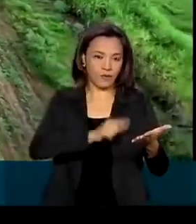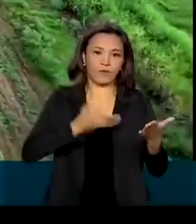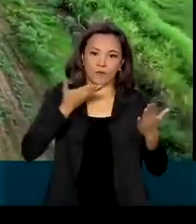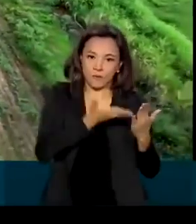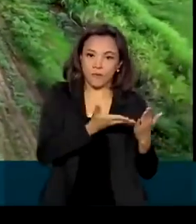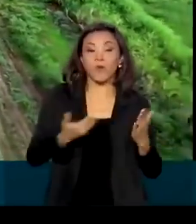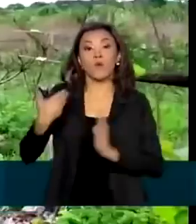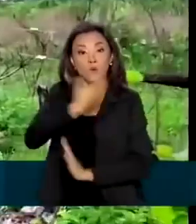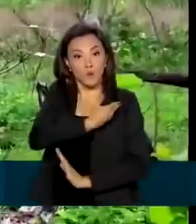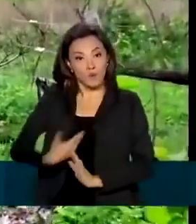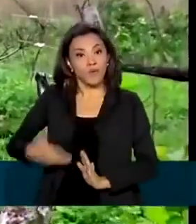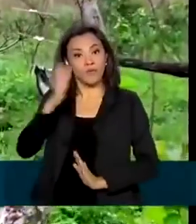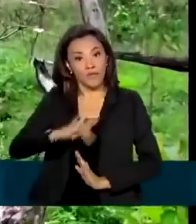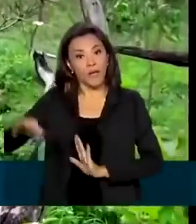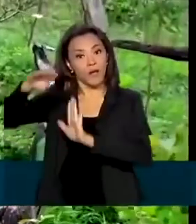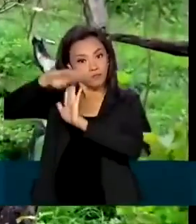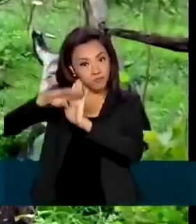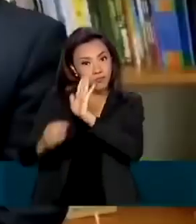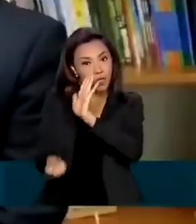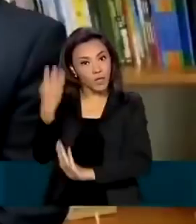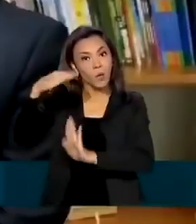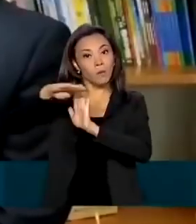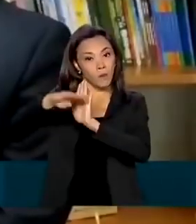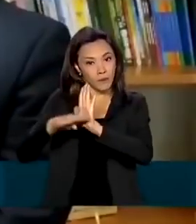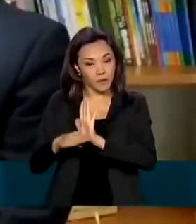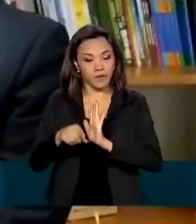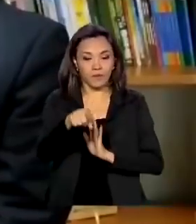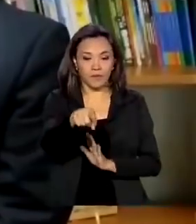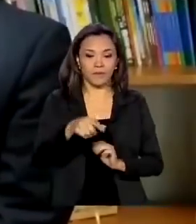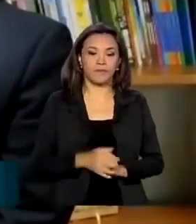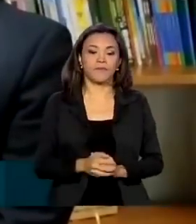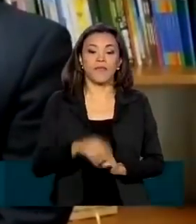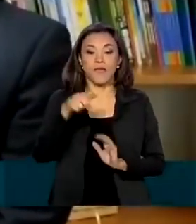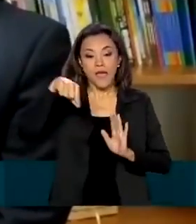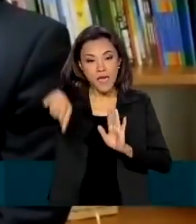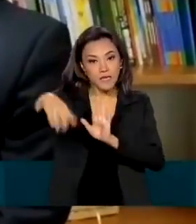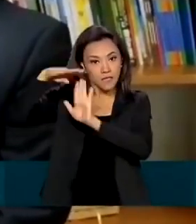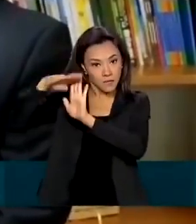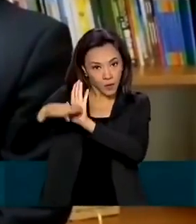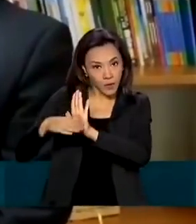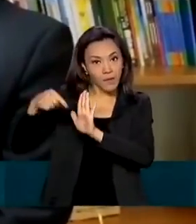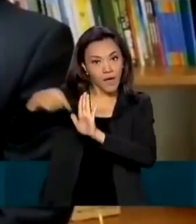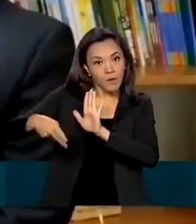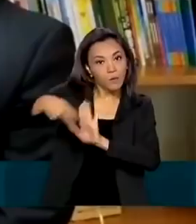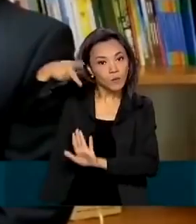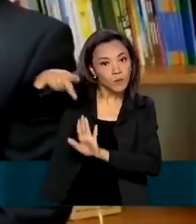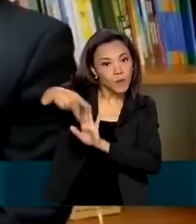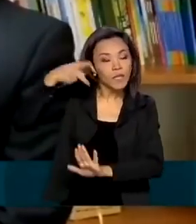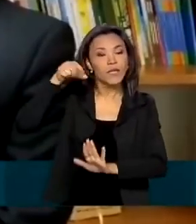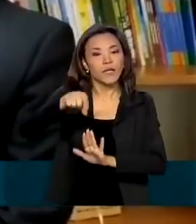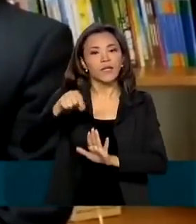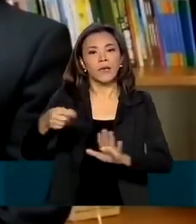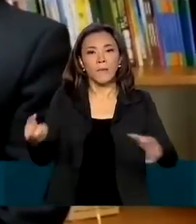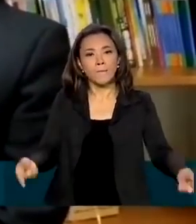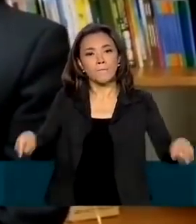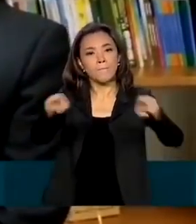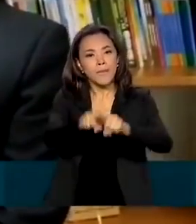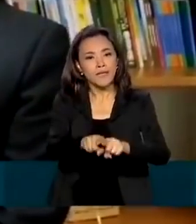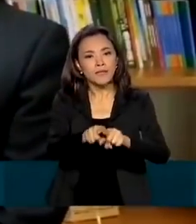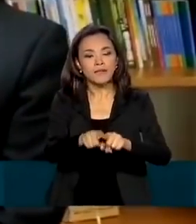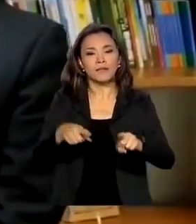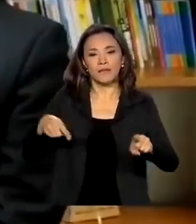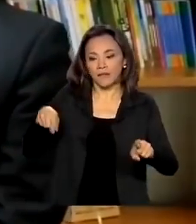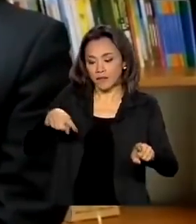criou o programa Titula Brasil. É a portaria que estabelece a parceria entre o INCRA